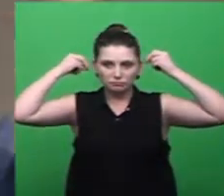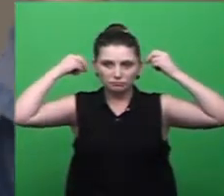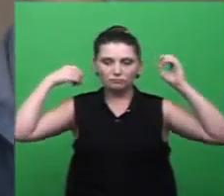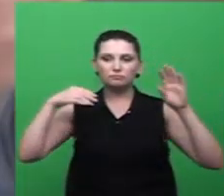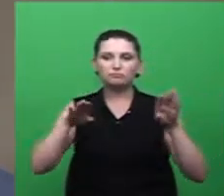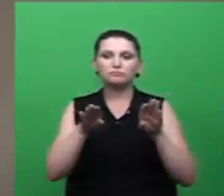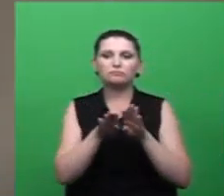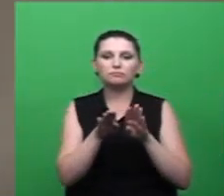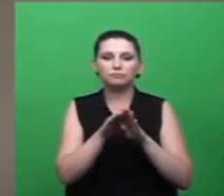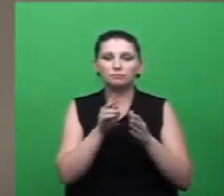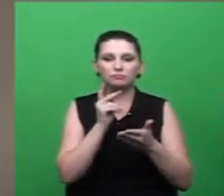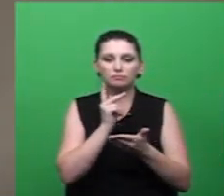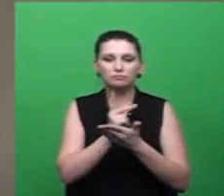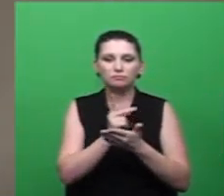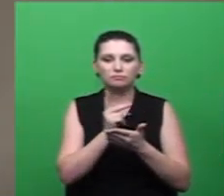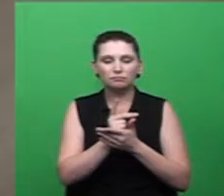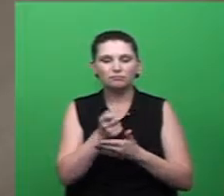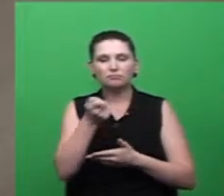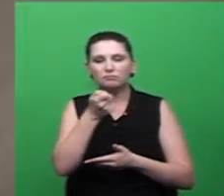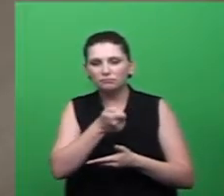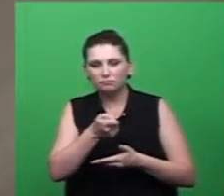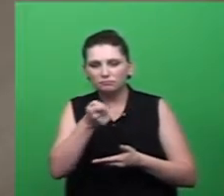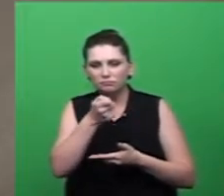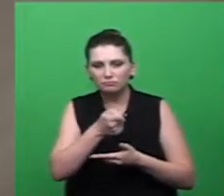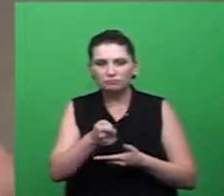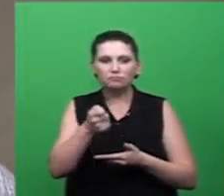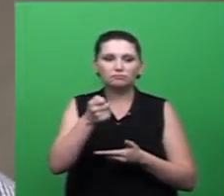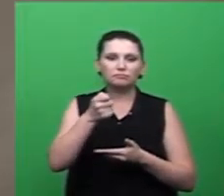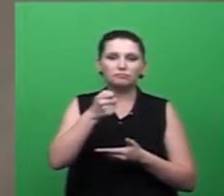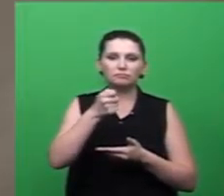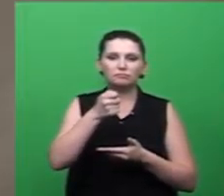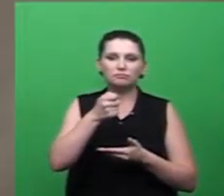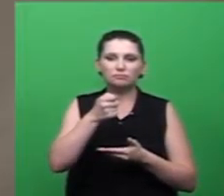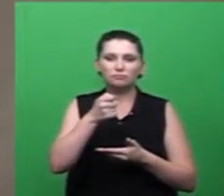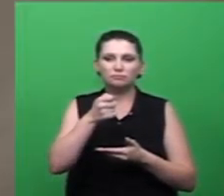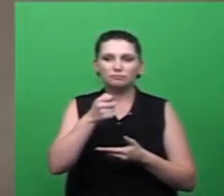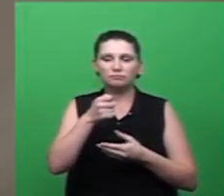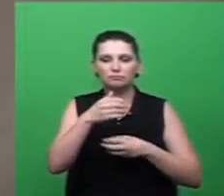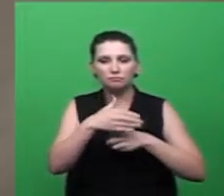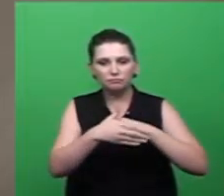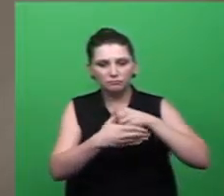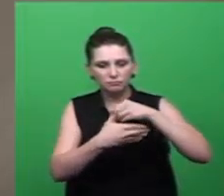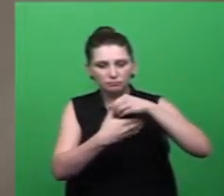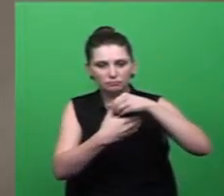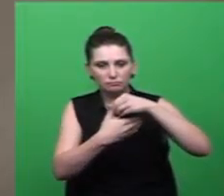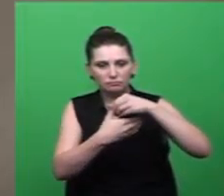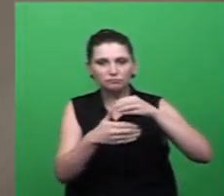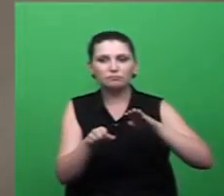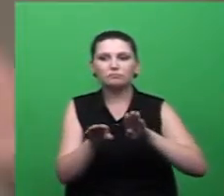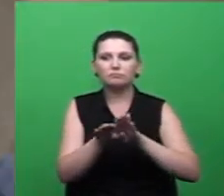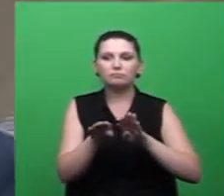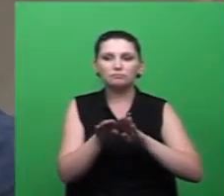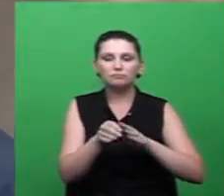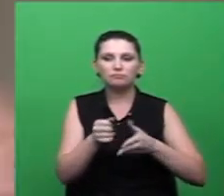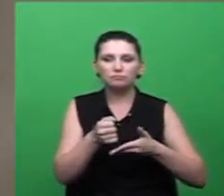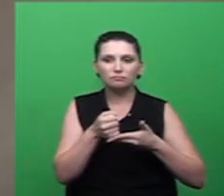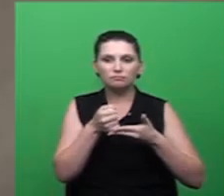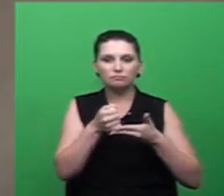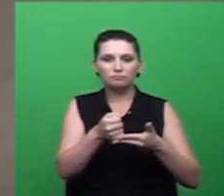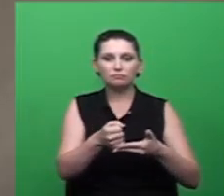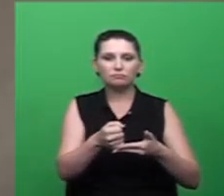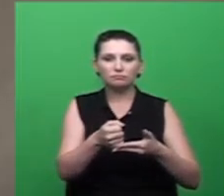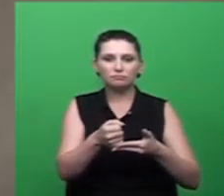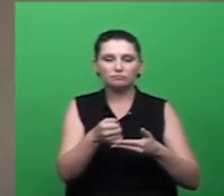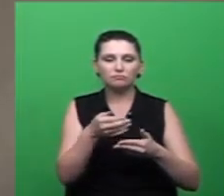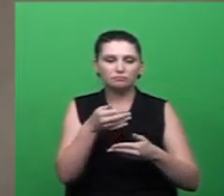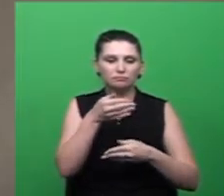com associações de moradores, né, a Universidade Unesc também tem contribuído bastante, vindo até a